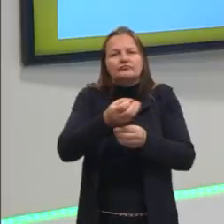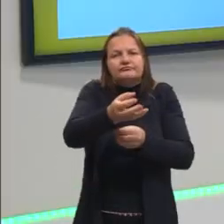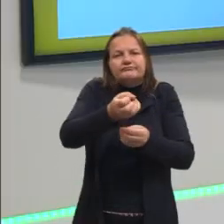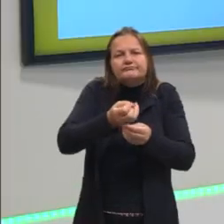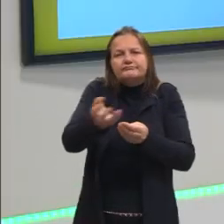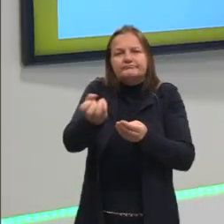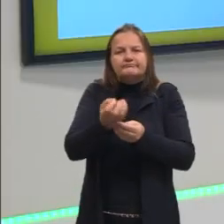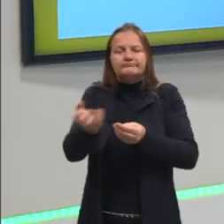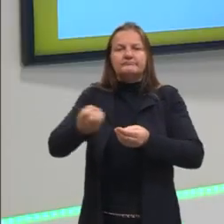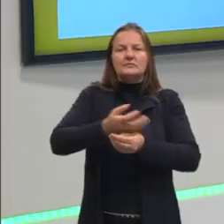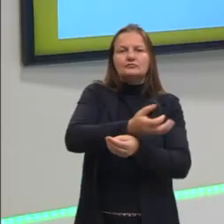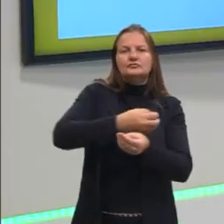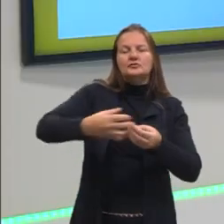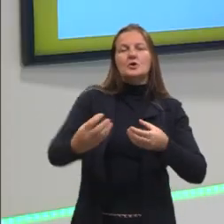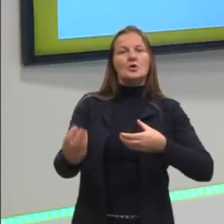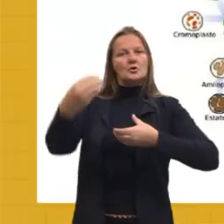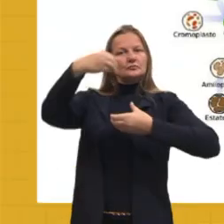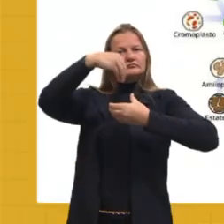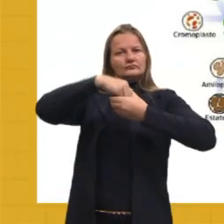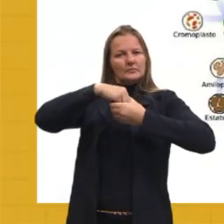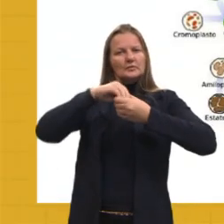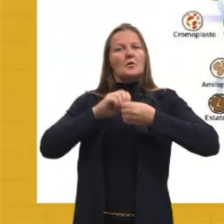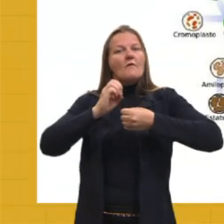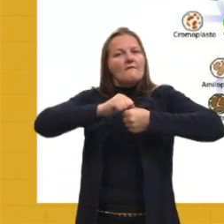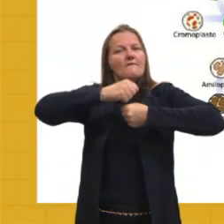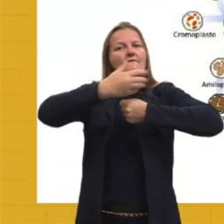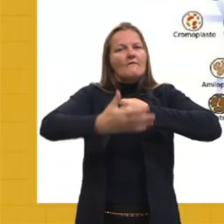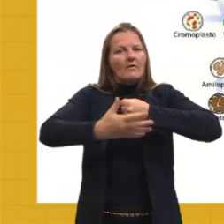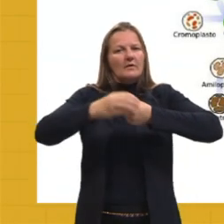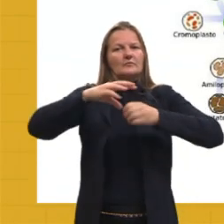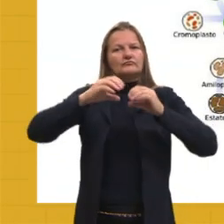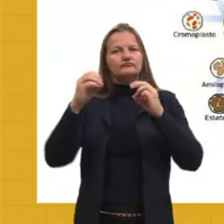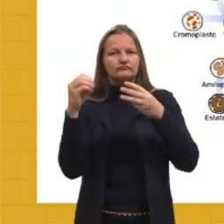Então, ele distribui tanto para o interior da célula, quanto para o exterior.